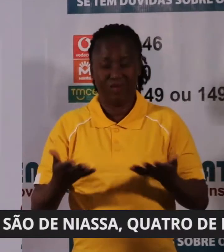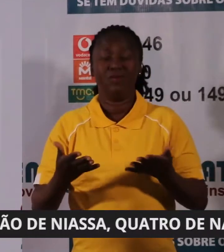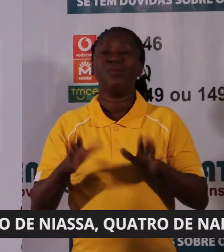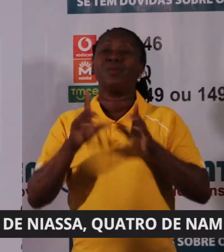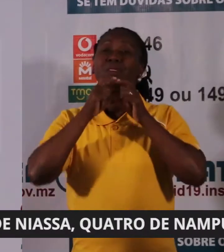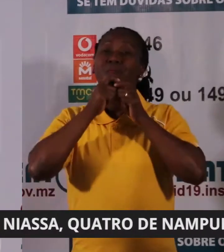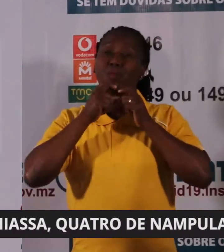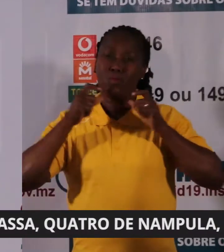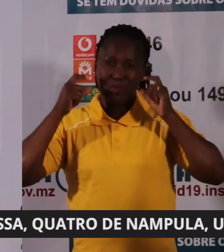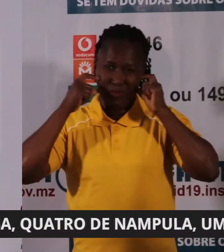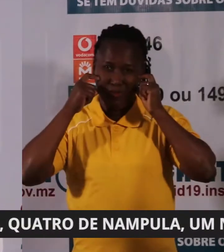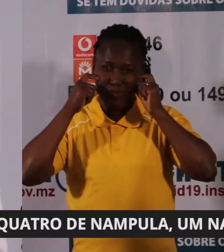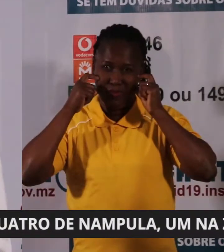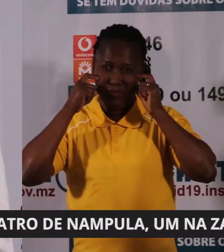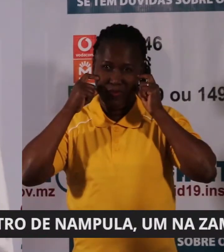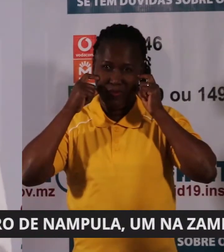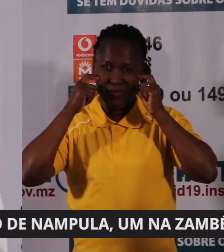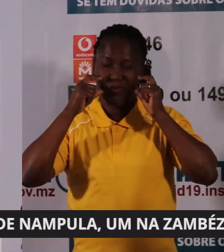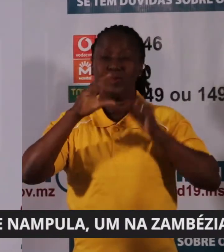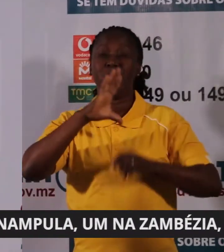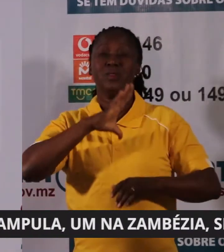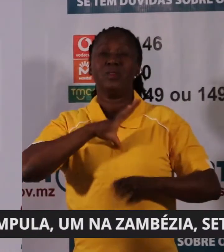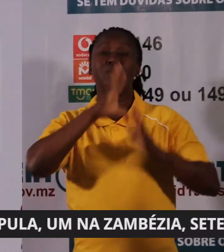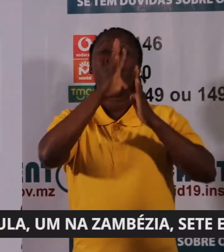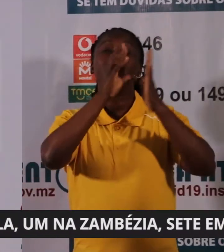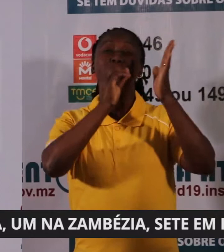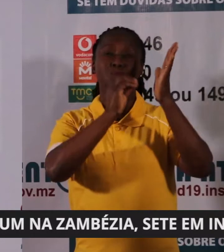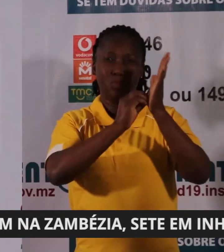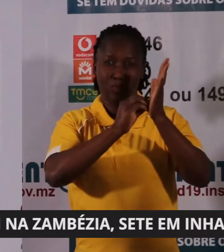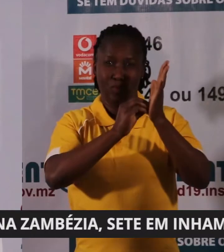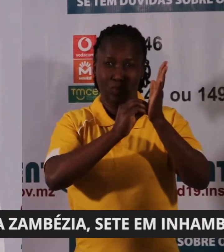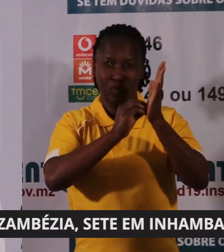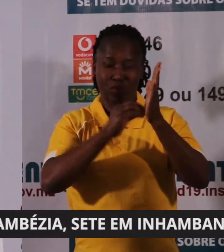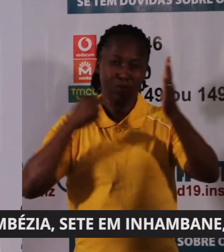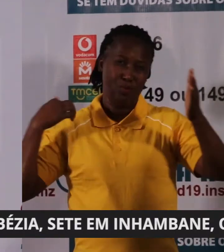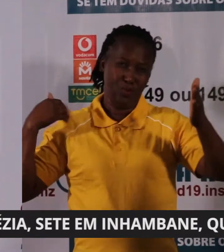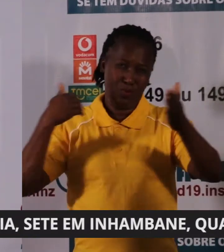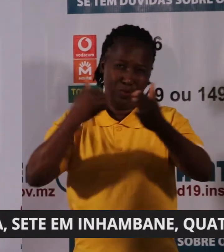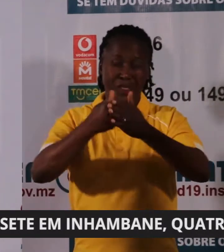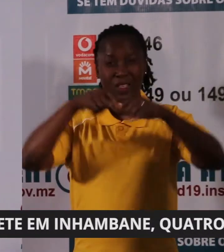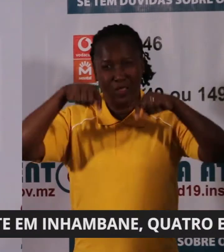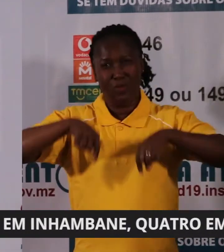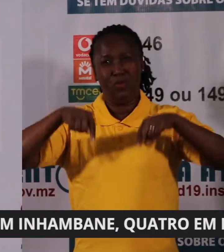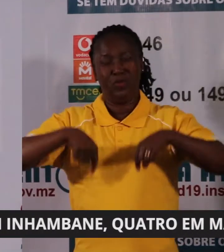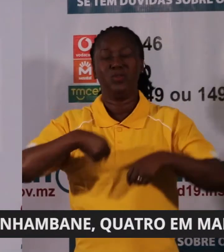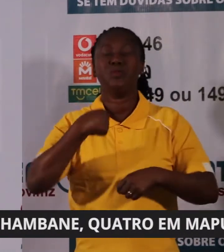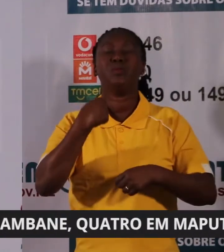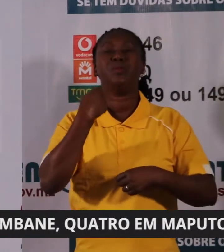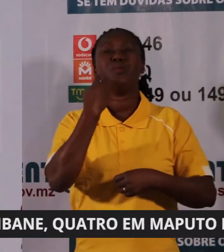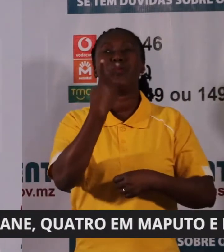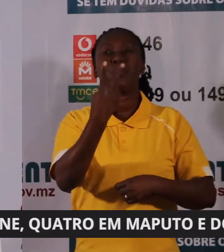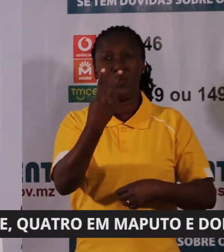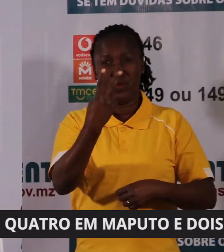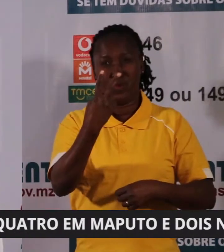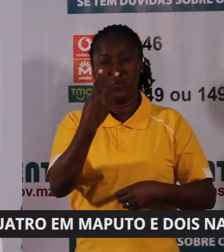o nosso país tem, cumulativamente, até o dia de hoje, 2